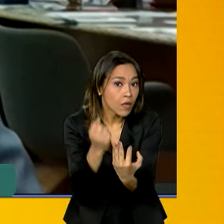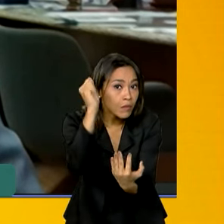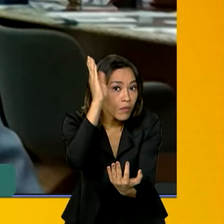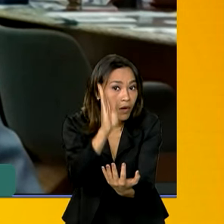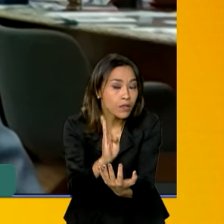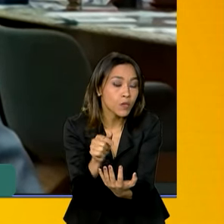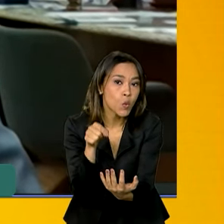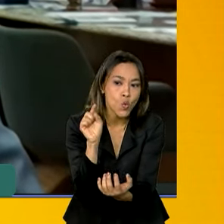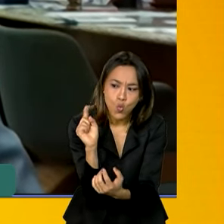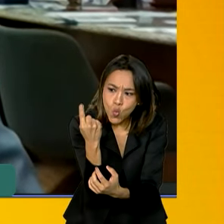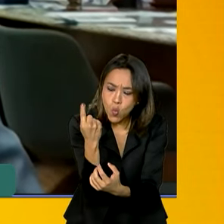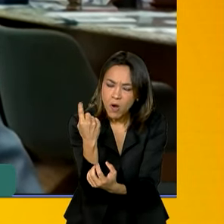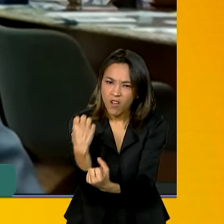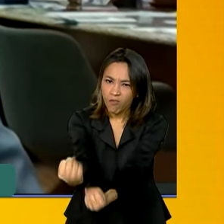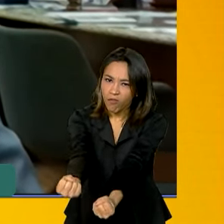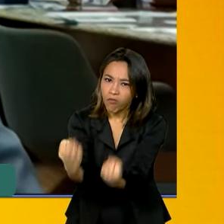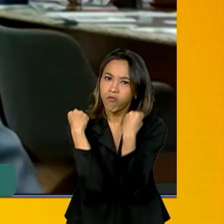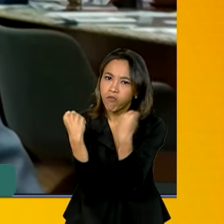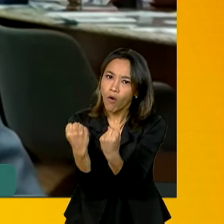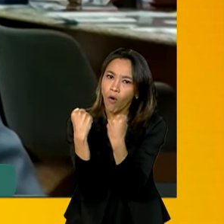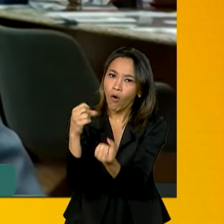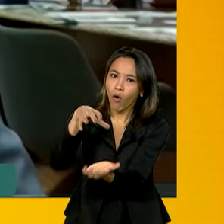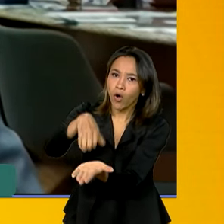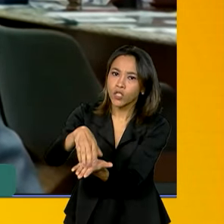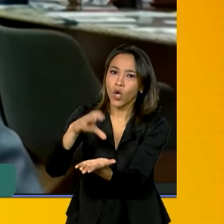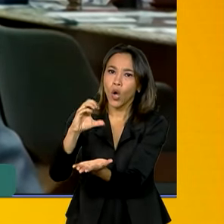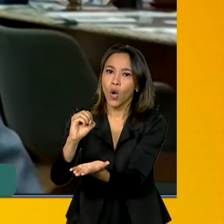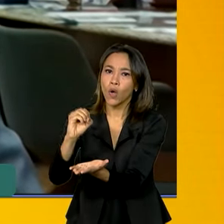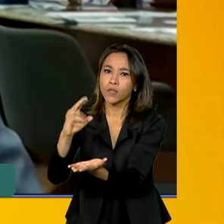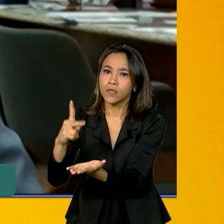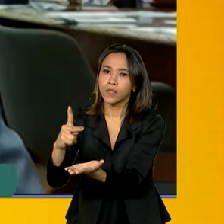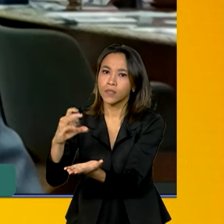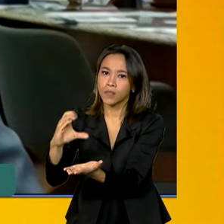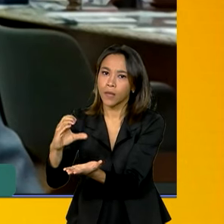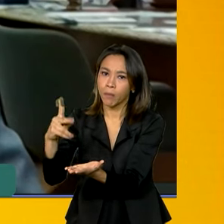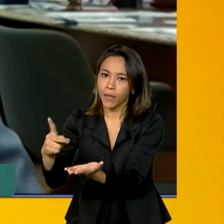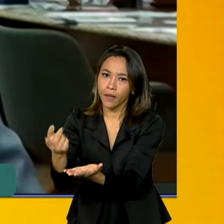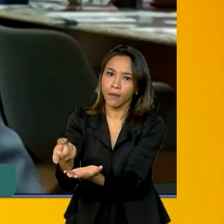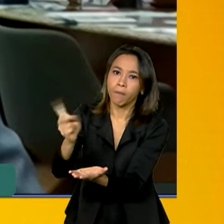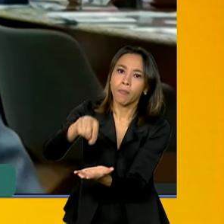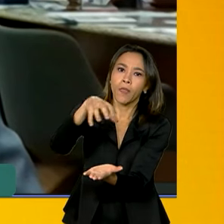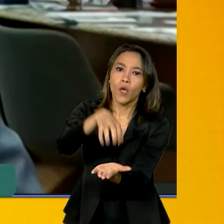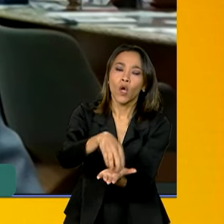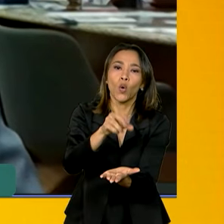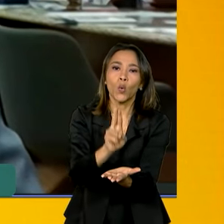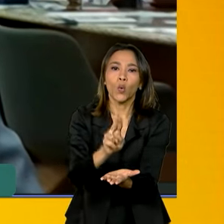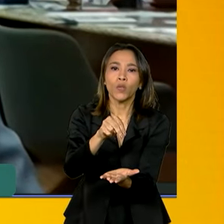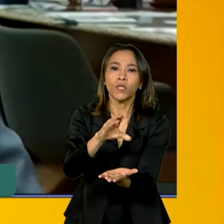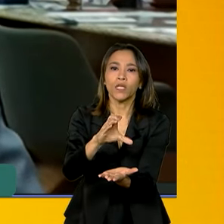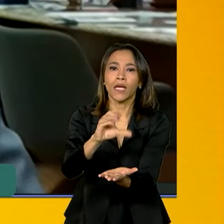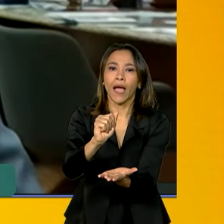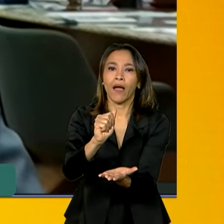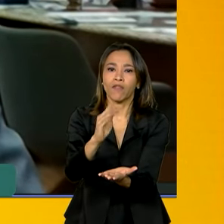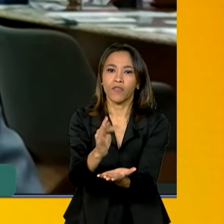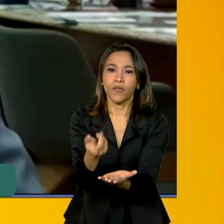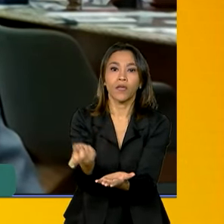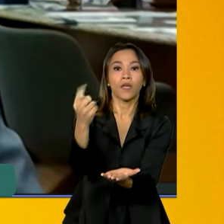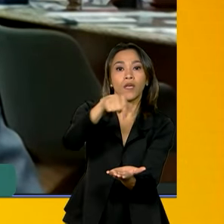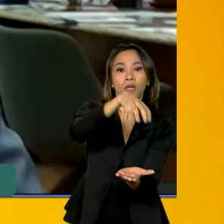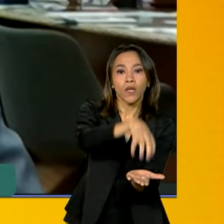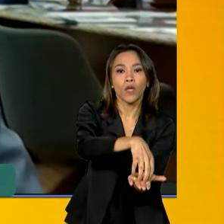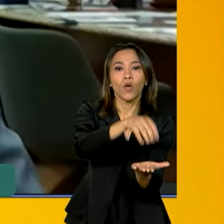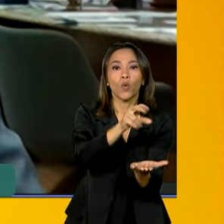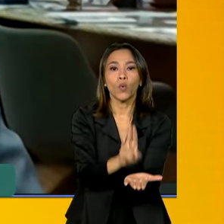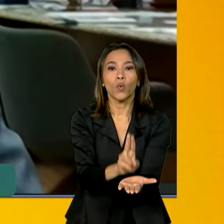mais estruturada, que é a OACB, depois a Unicafes e depois a Unicopas.